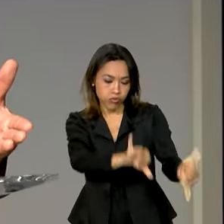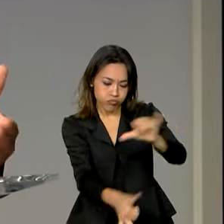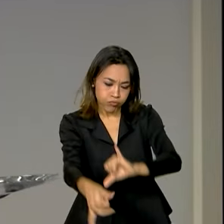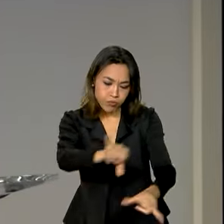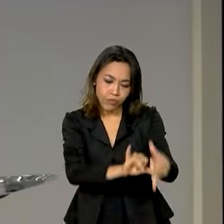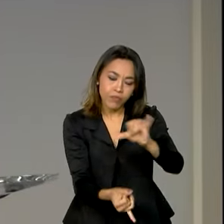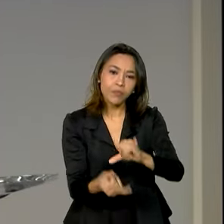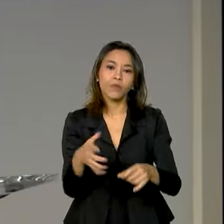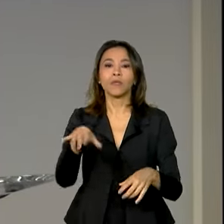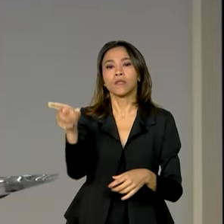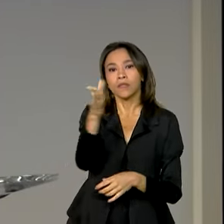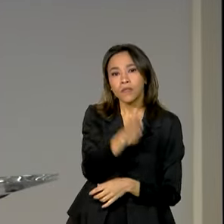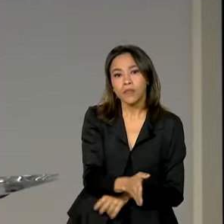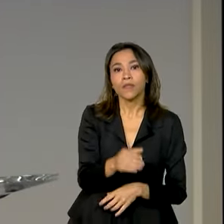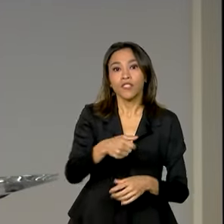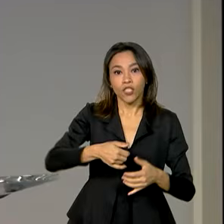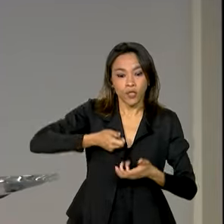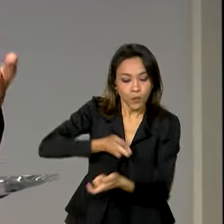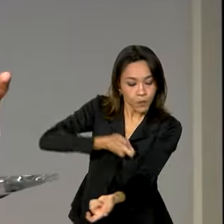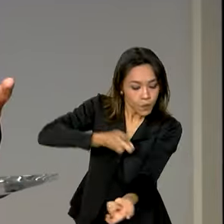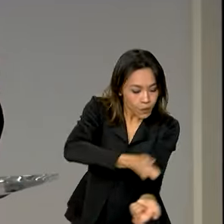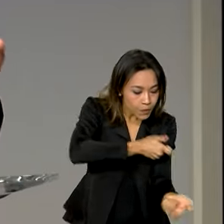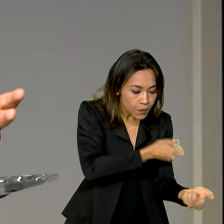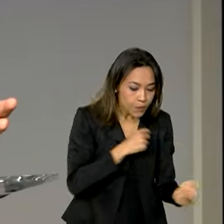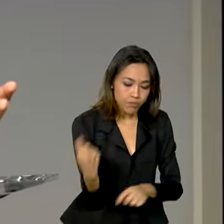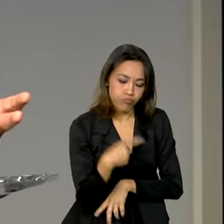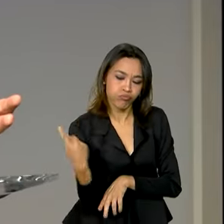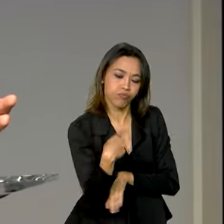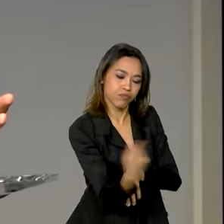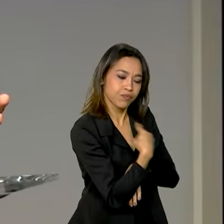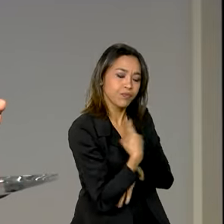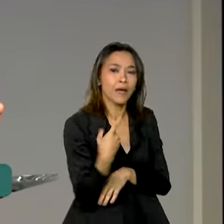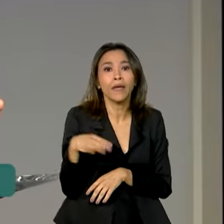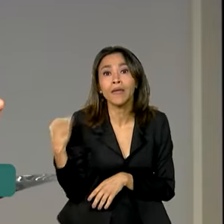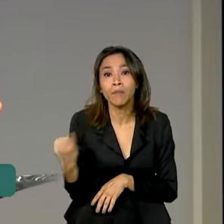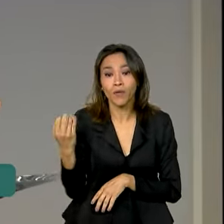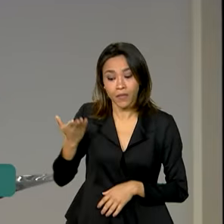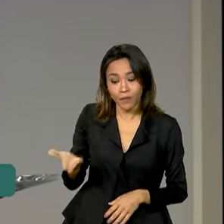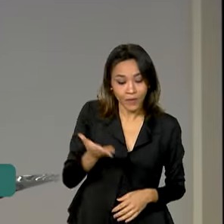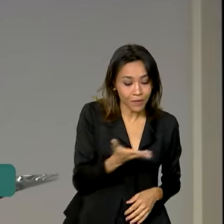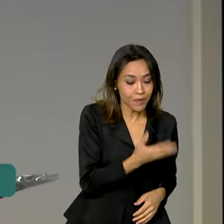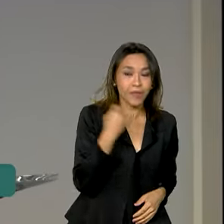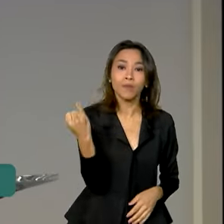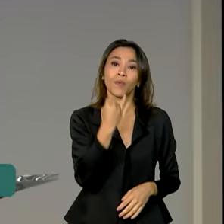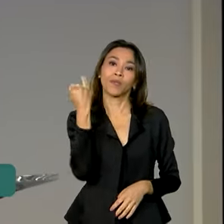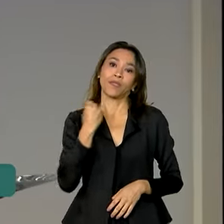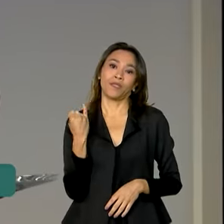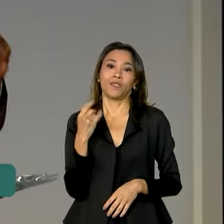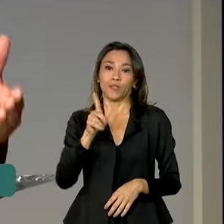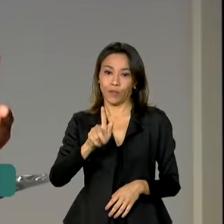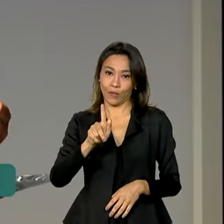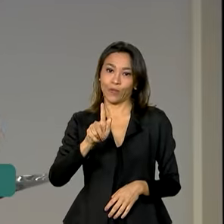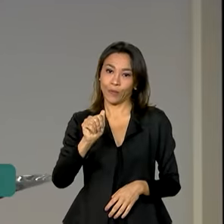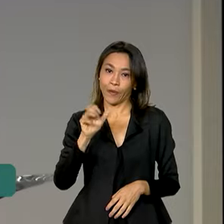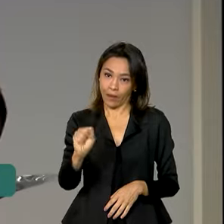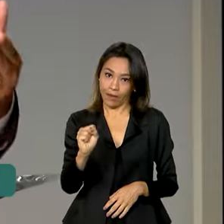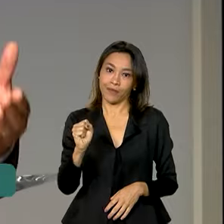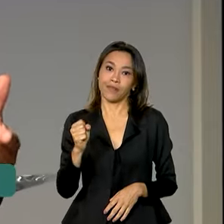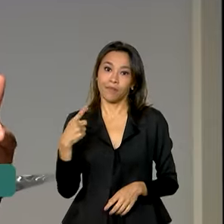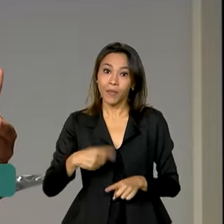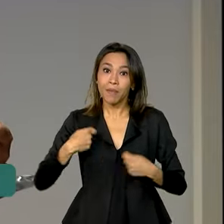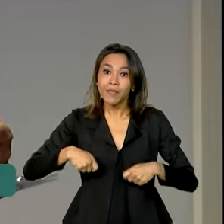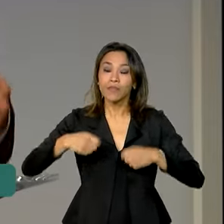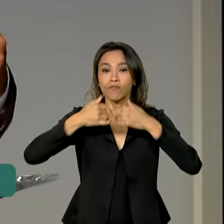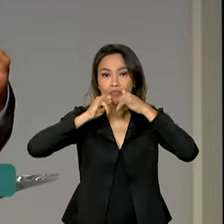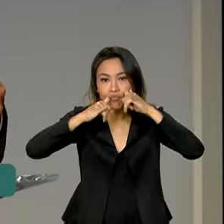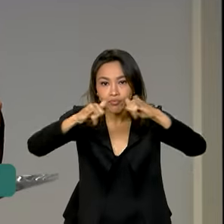setor de fertilizantes e toda a parte de matriz energética, porque nós vamos precisar ter energia